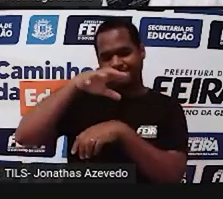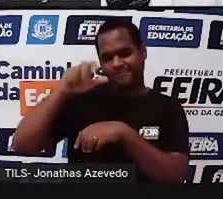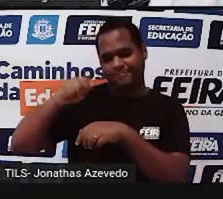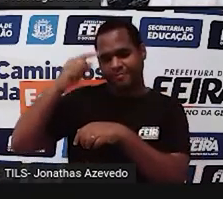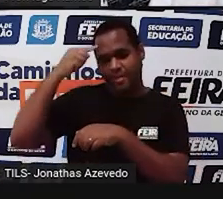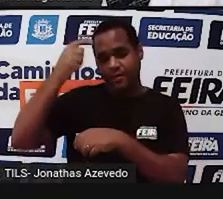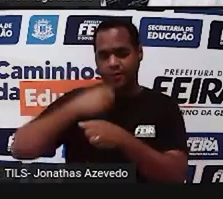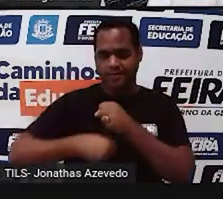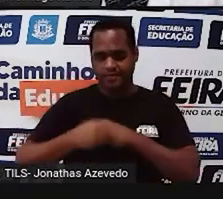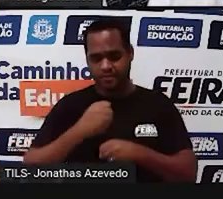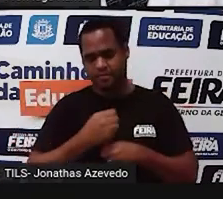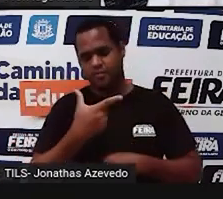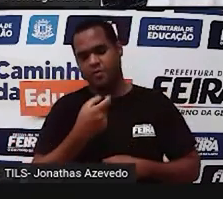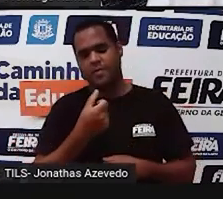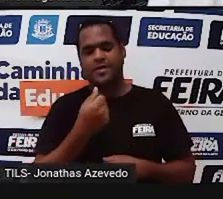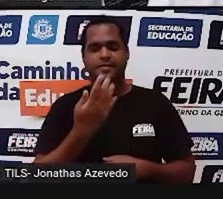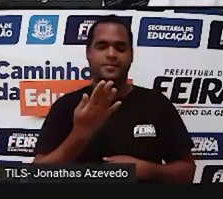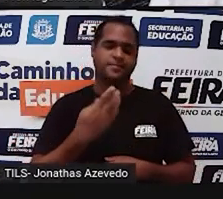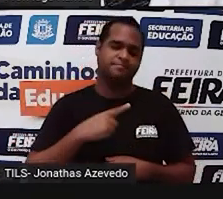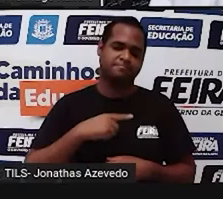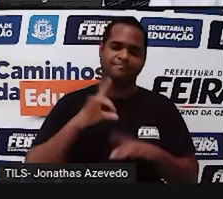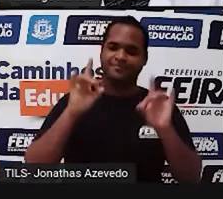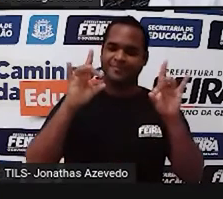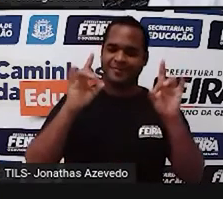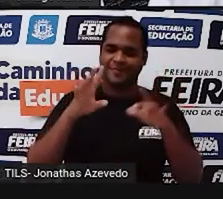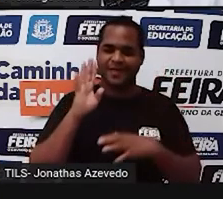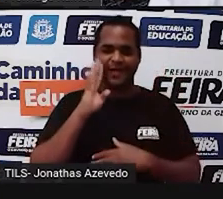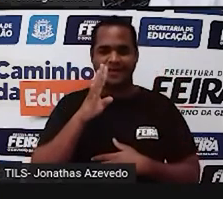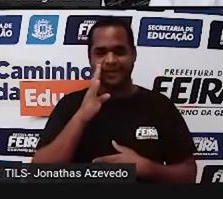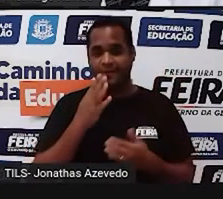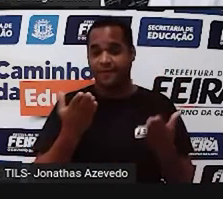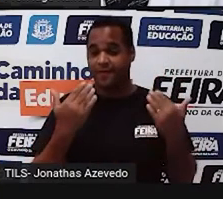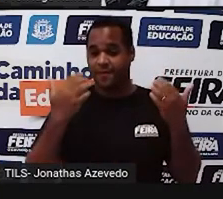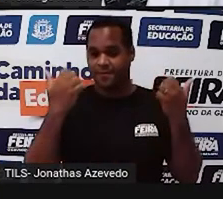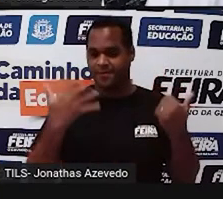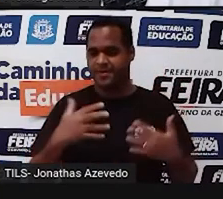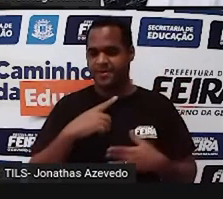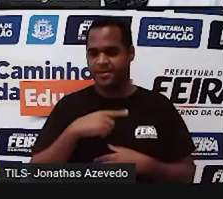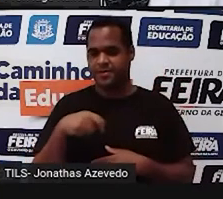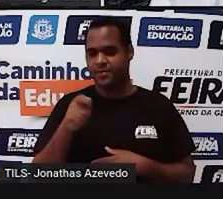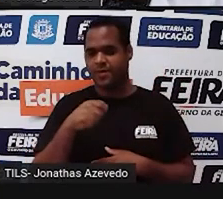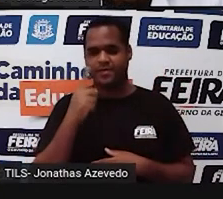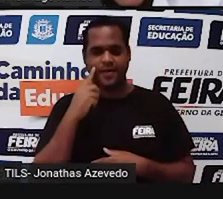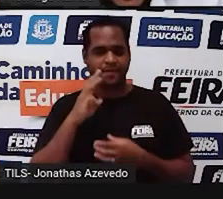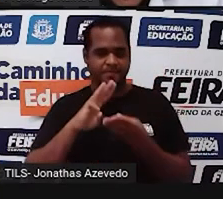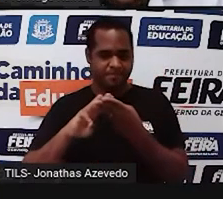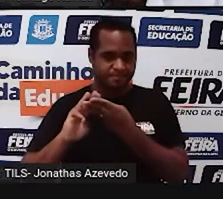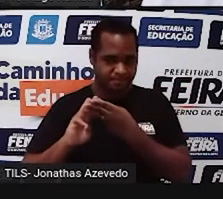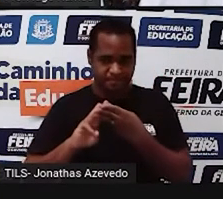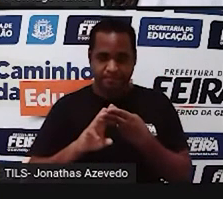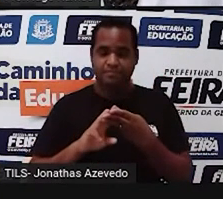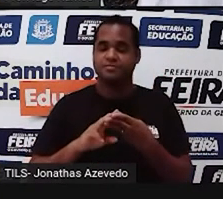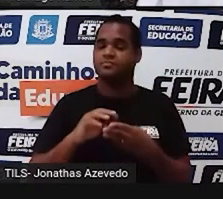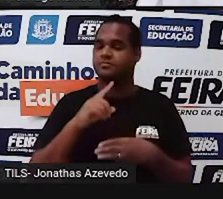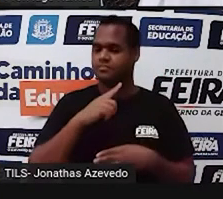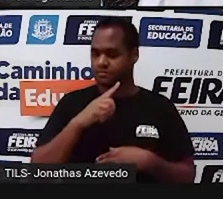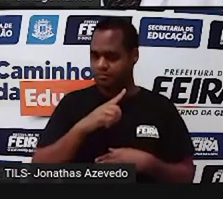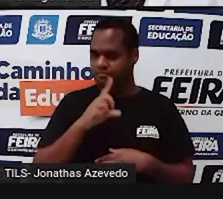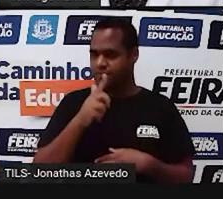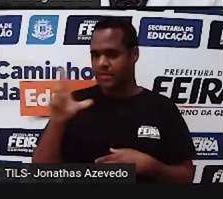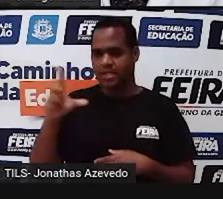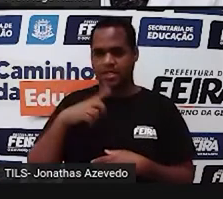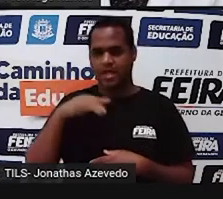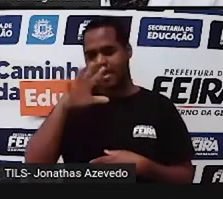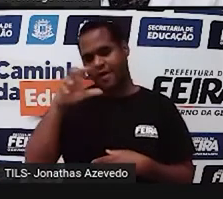de 2014, né? Que bacana. Vamos lá. Porque tem mais matemática e tem